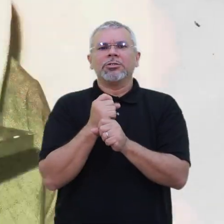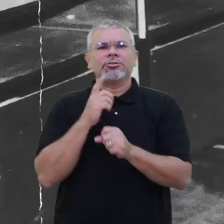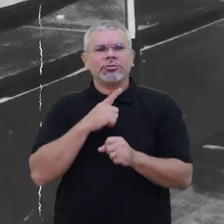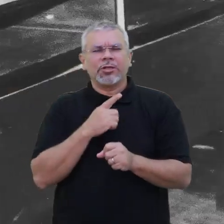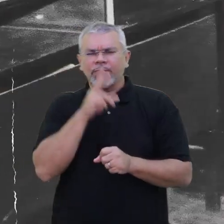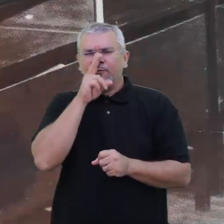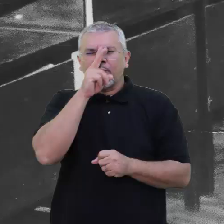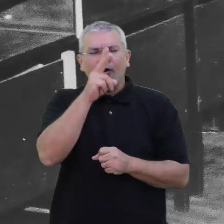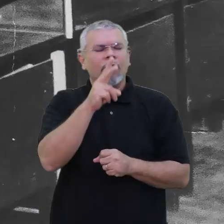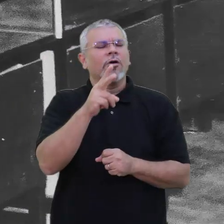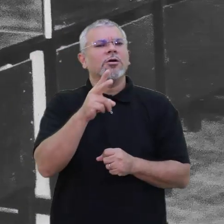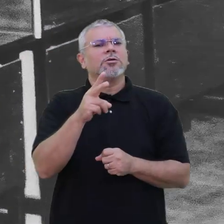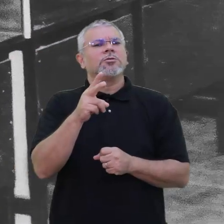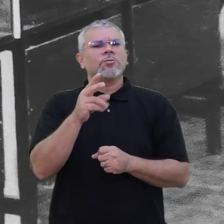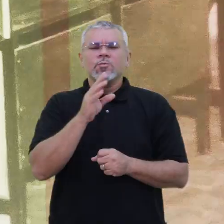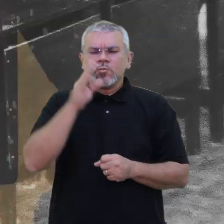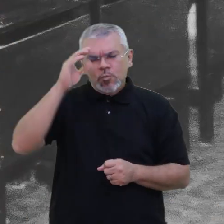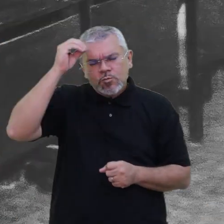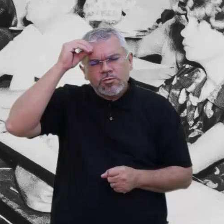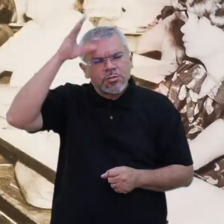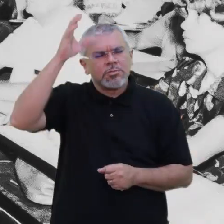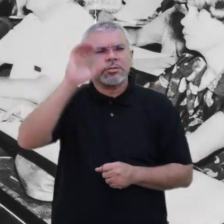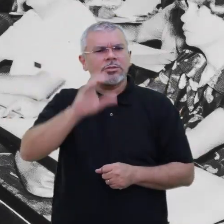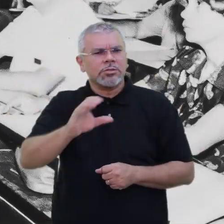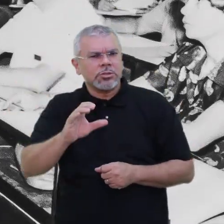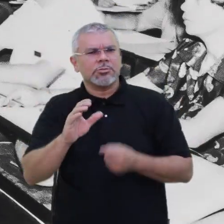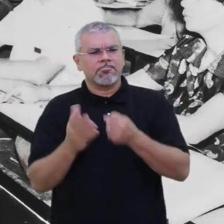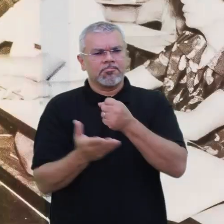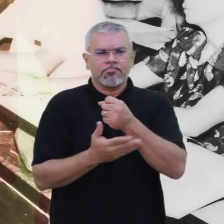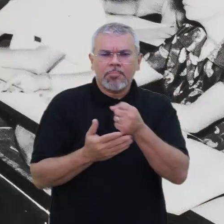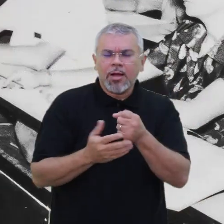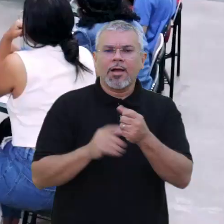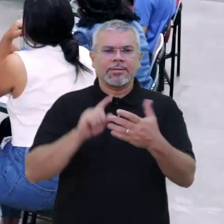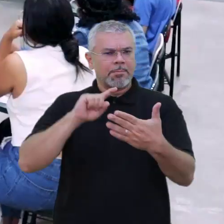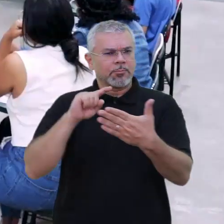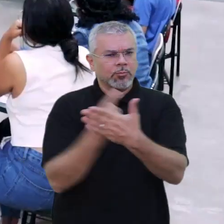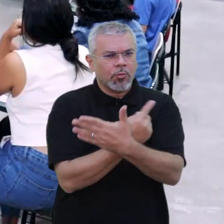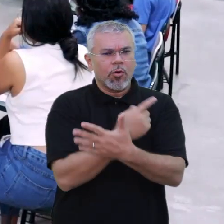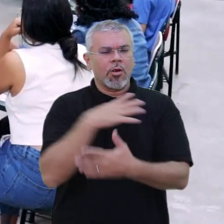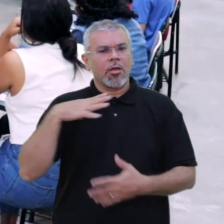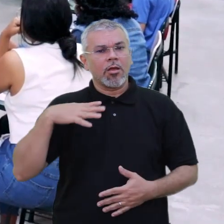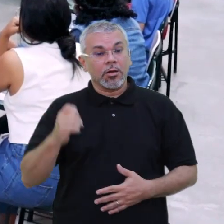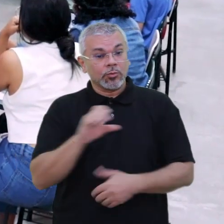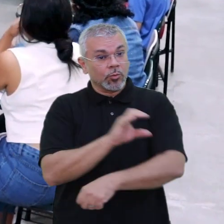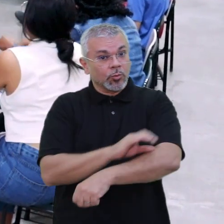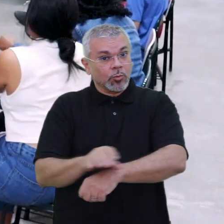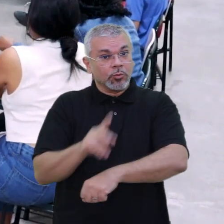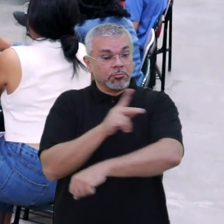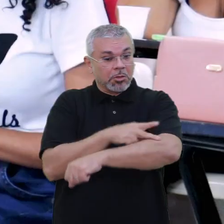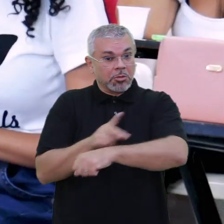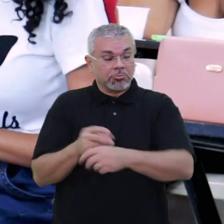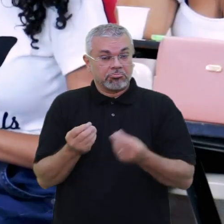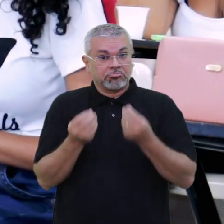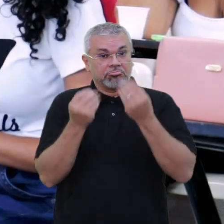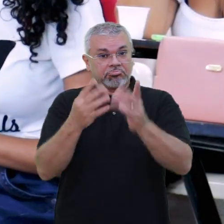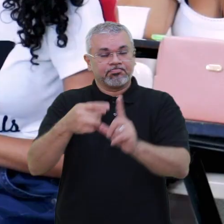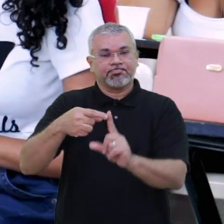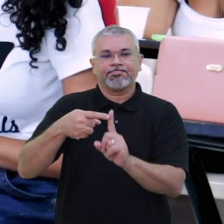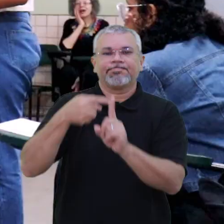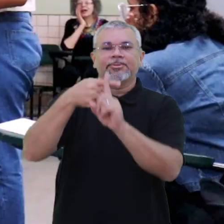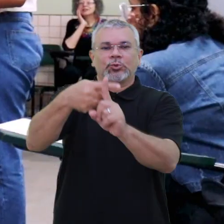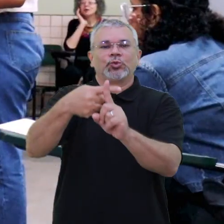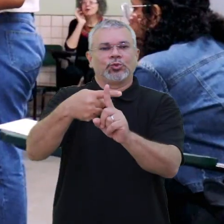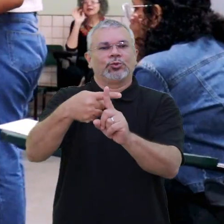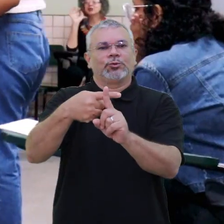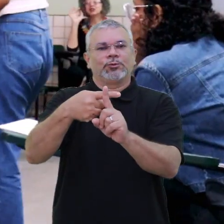científicos, apoiados em uma base de princípios epistemológicos e éticos, o curso de pedagogia tem contribuído efetivamente